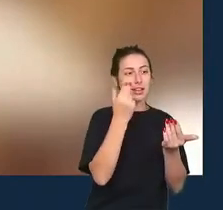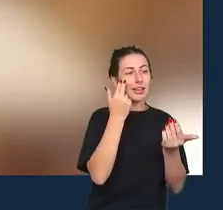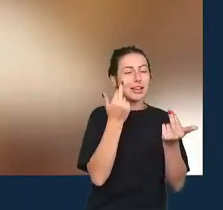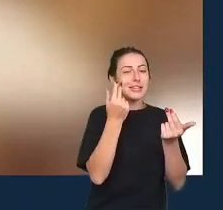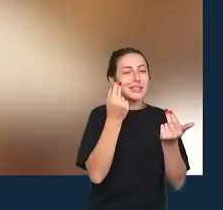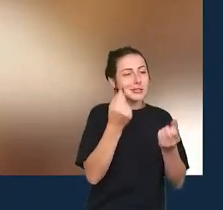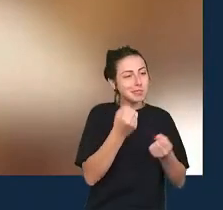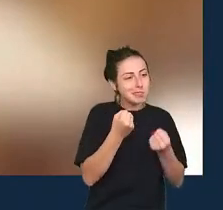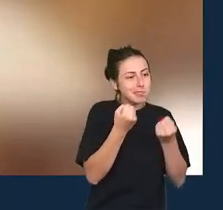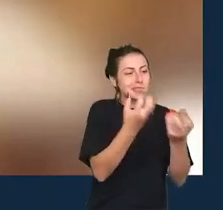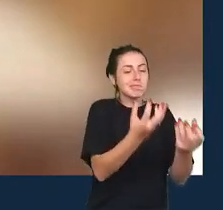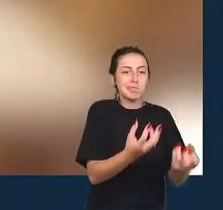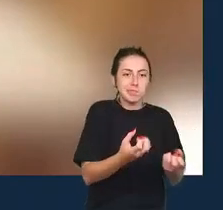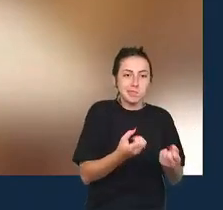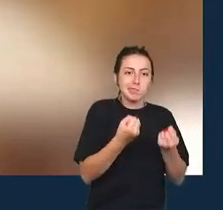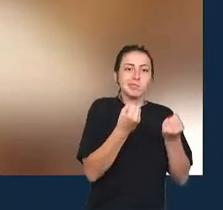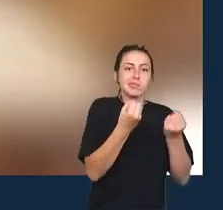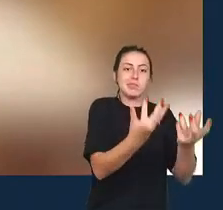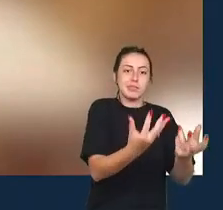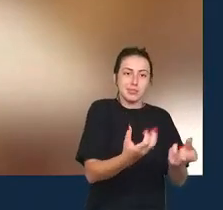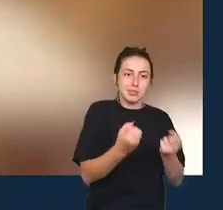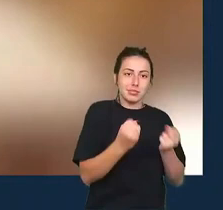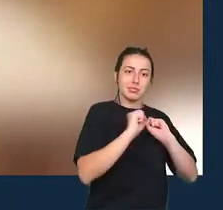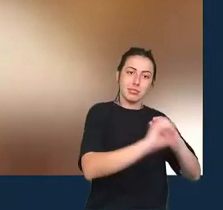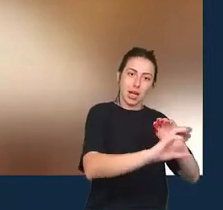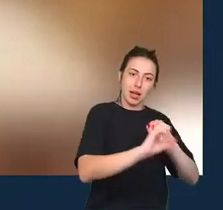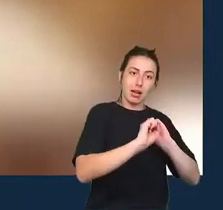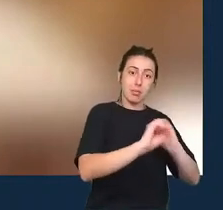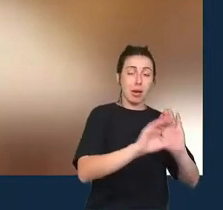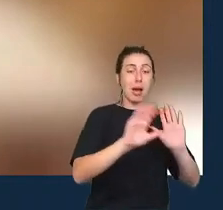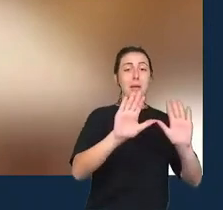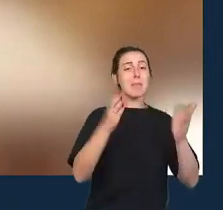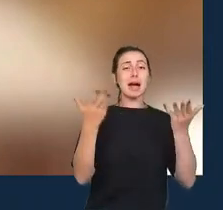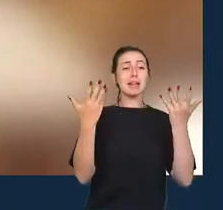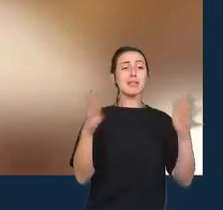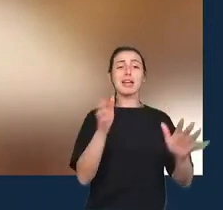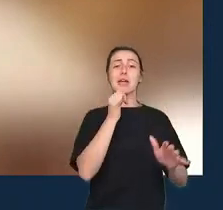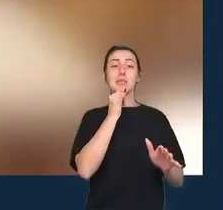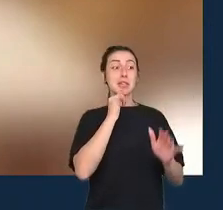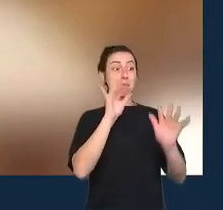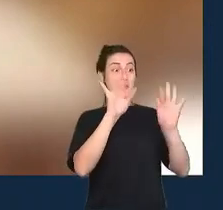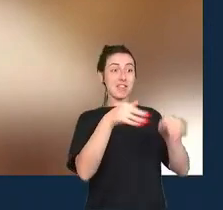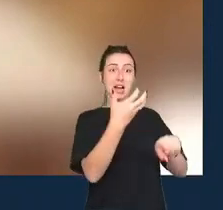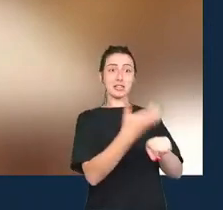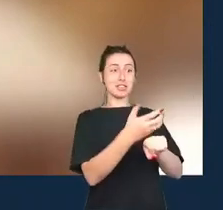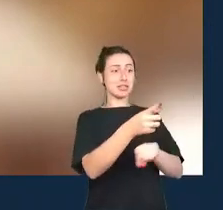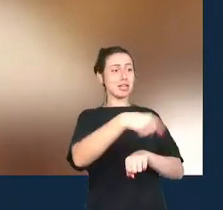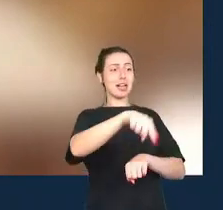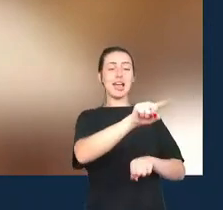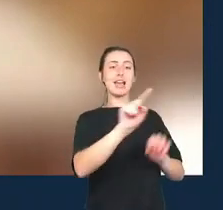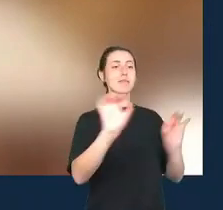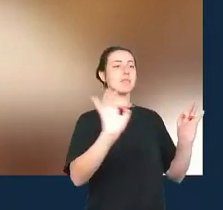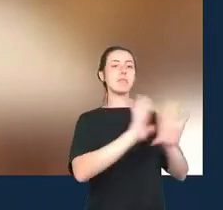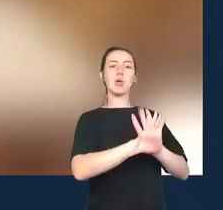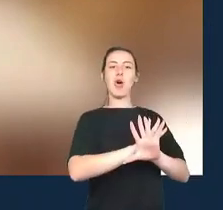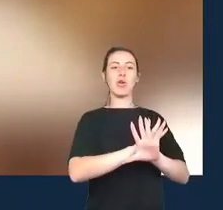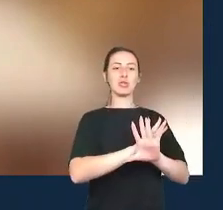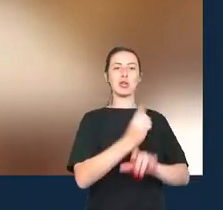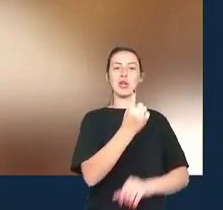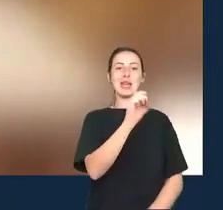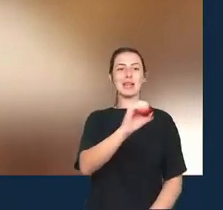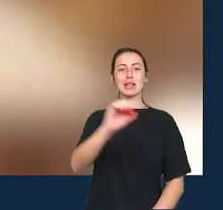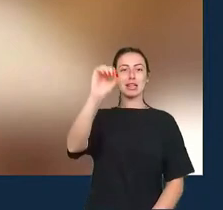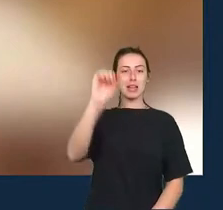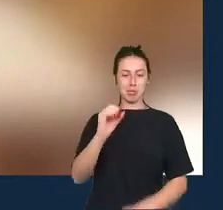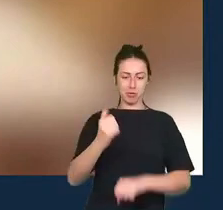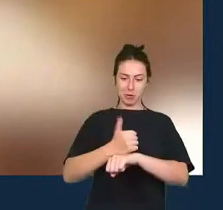jornalistas de dados plenos ao final do processo há muito trabalho a ser feito é um primeiro passo que não existia dez